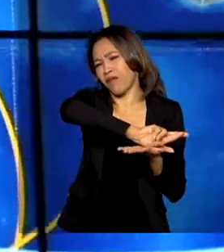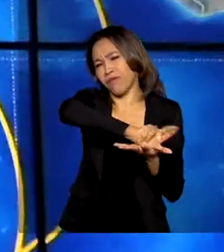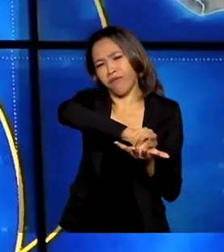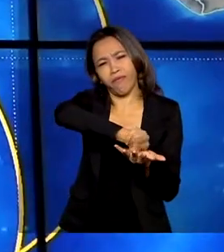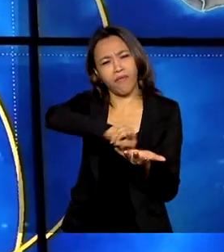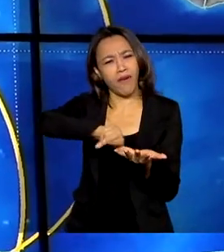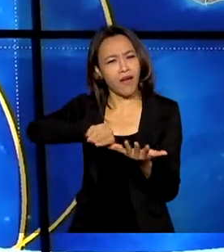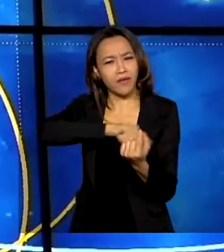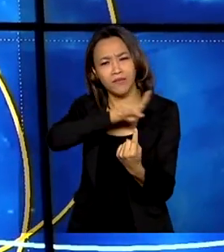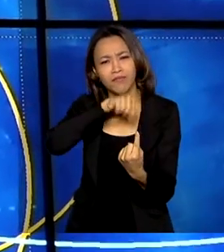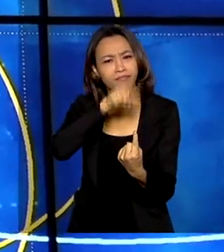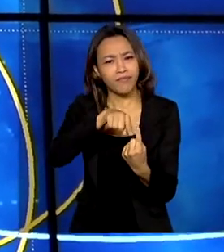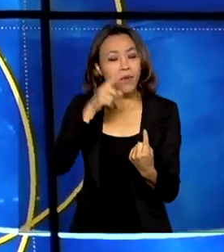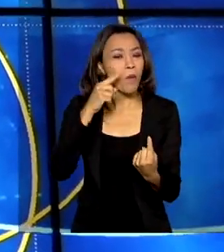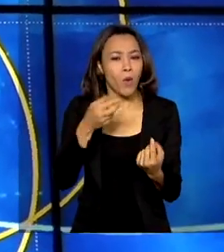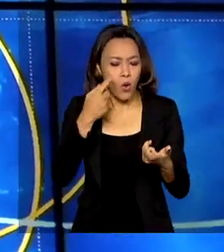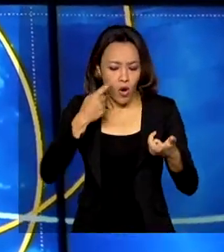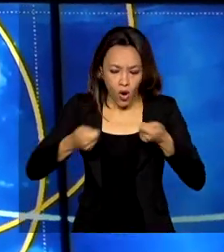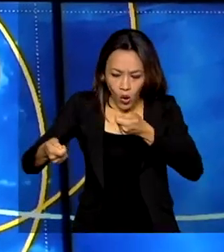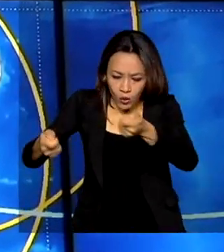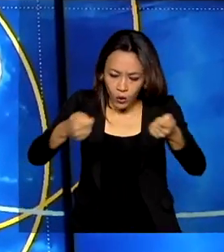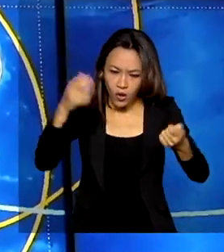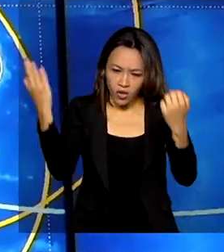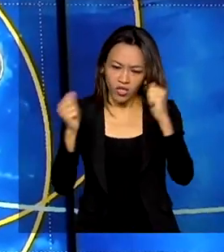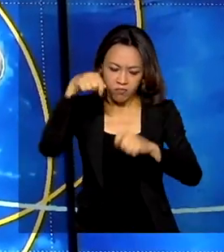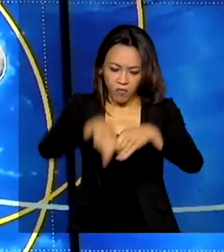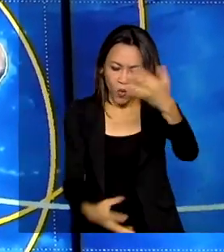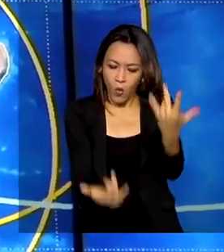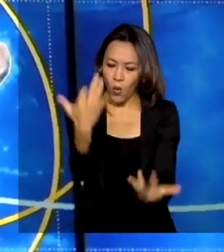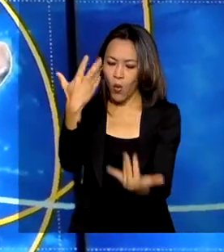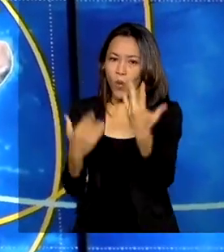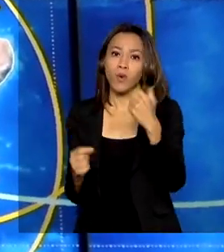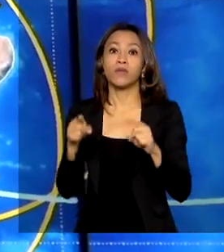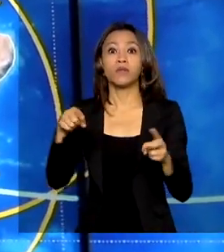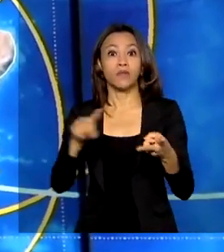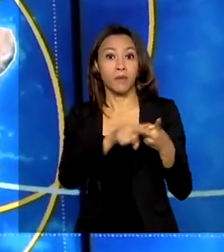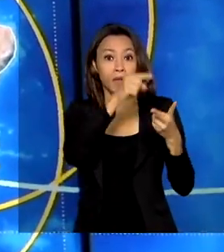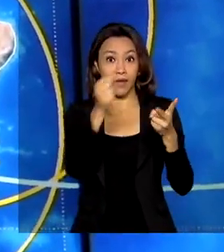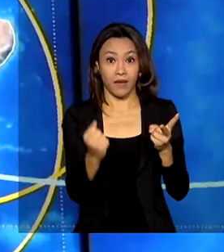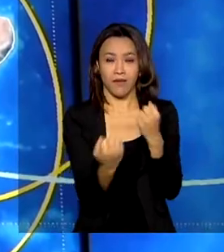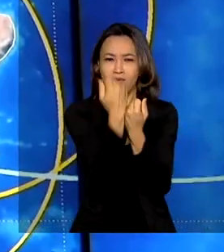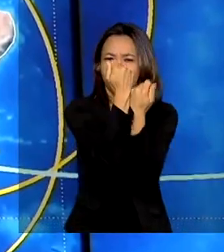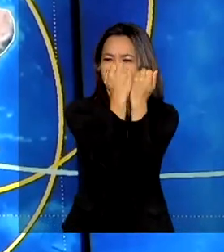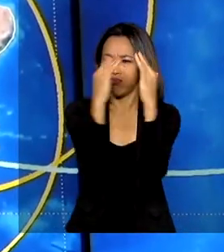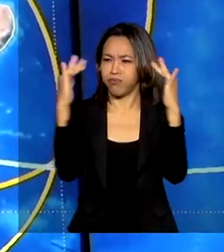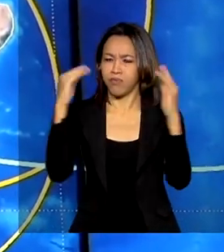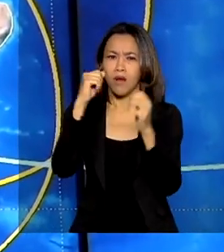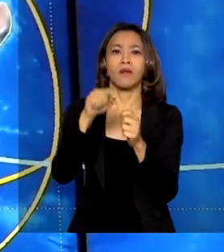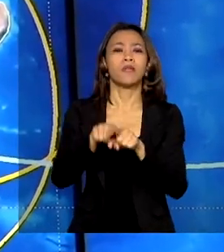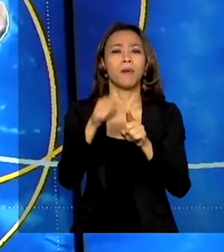aplicações, como monitoramento de queimadas, desmatamentos, reservatórios de água e desastres ambientais.